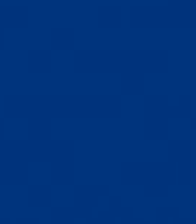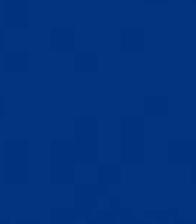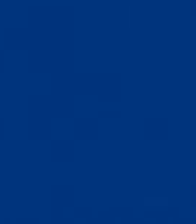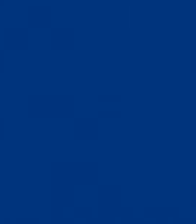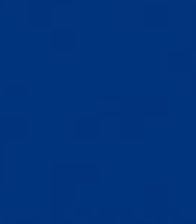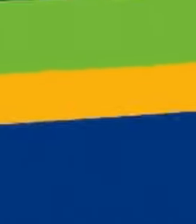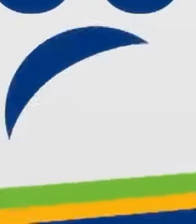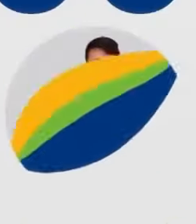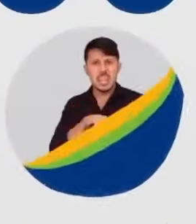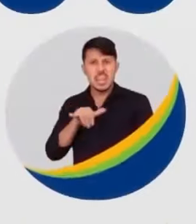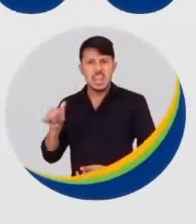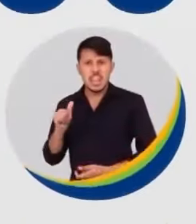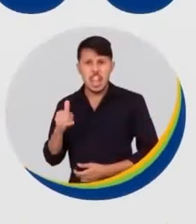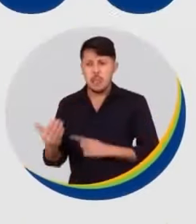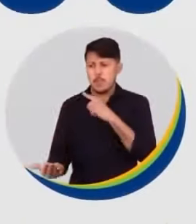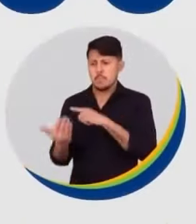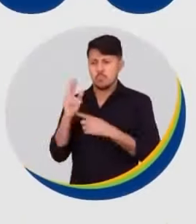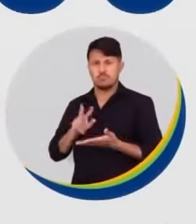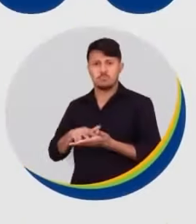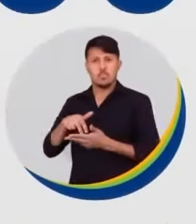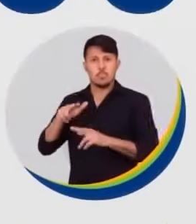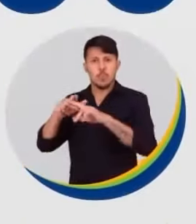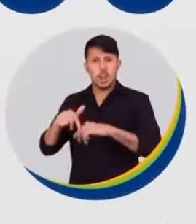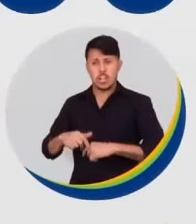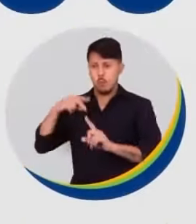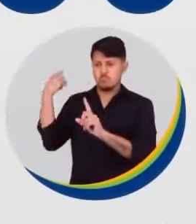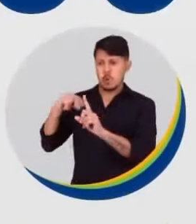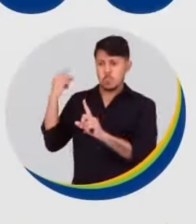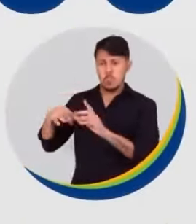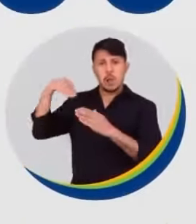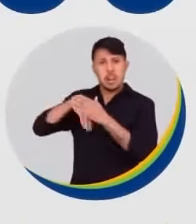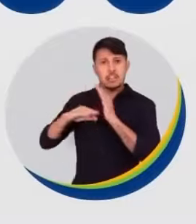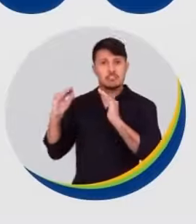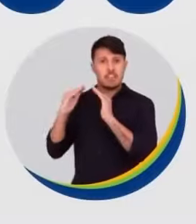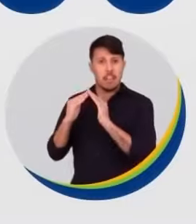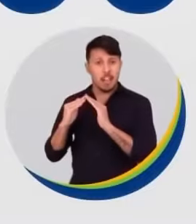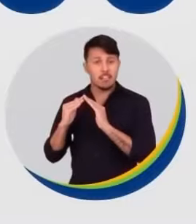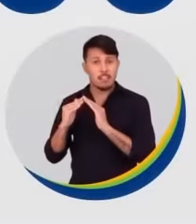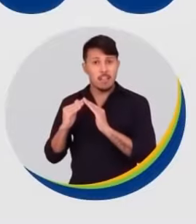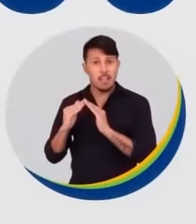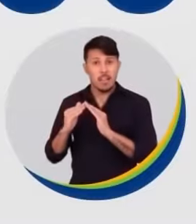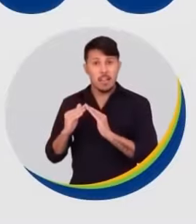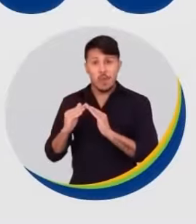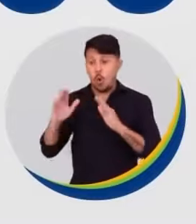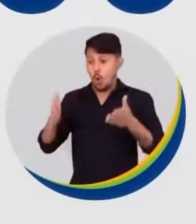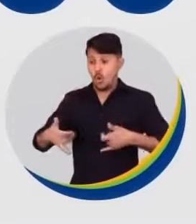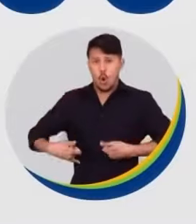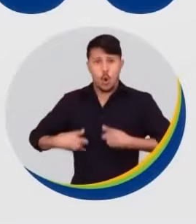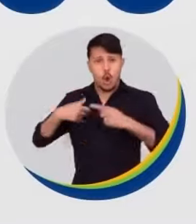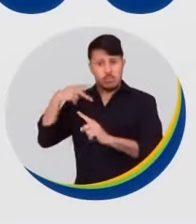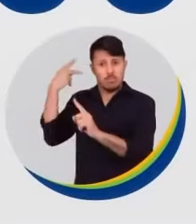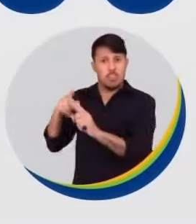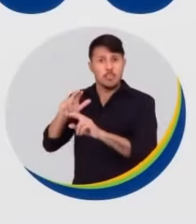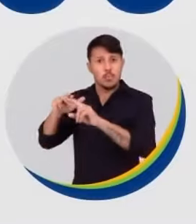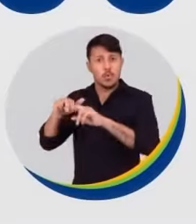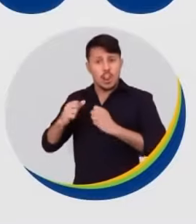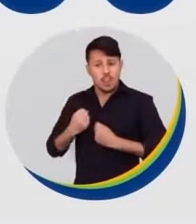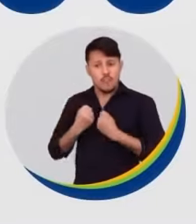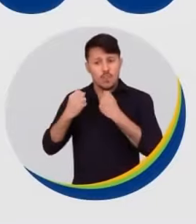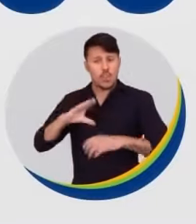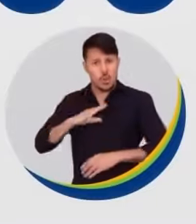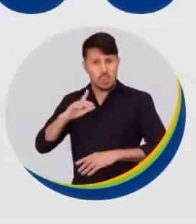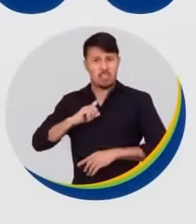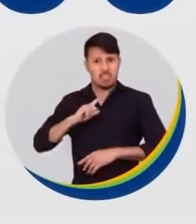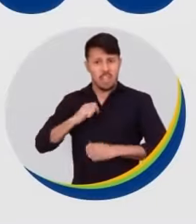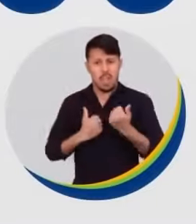PSD 55. Quando eu sofri violência doméstica, o que eu só tinha 7 anos, e foi ele que me ajudou a me reerguer. Hoje eu estou muito orgulhosa com a força e coragem